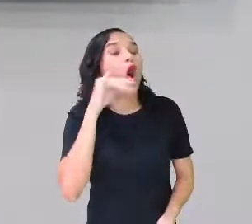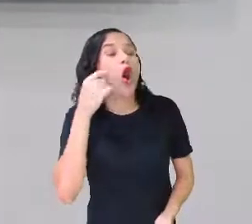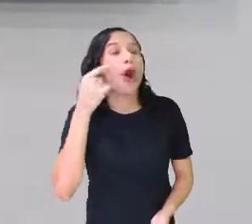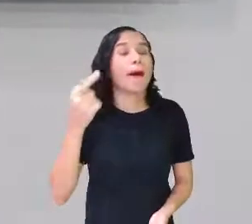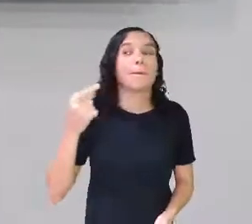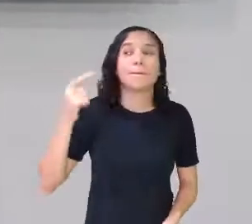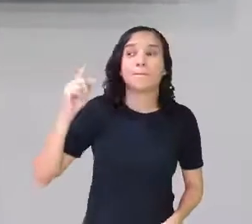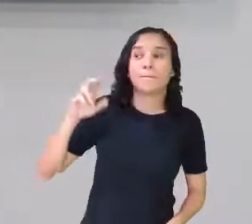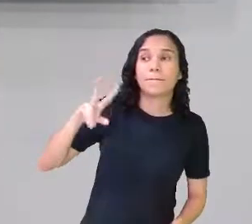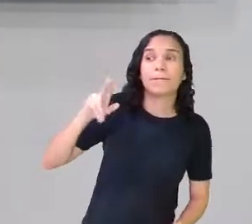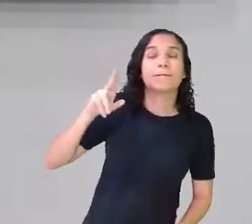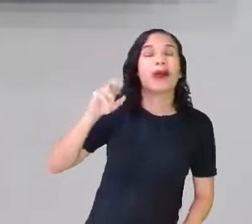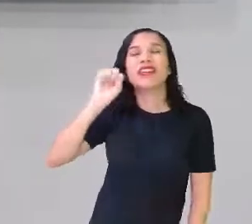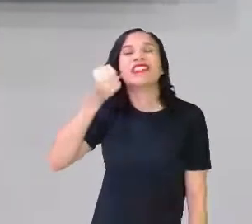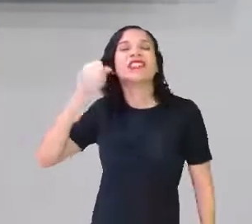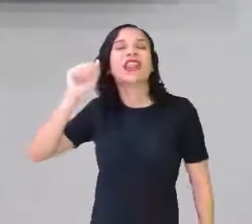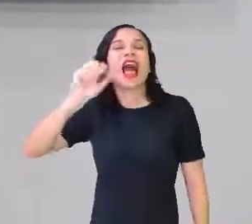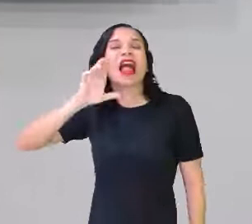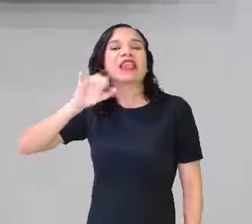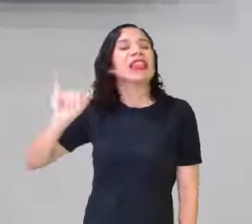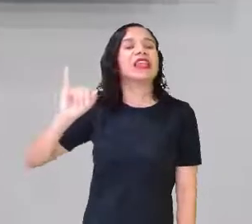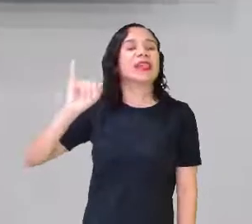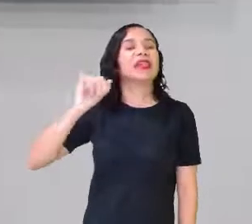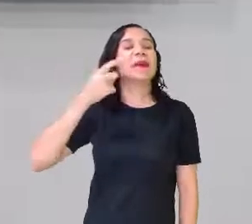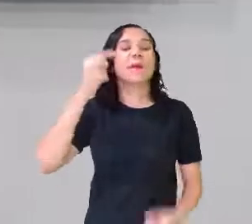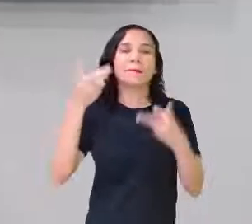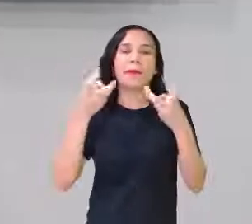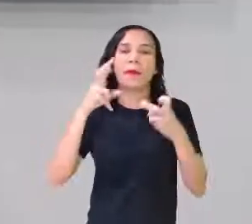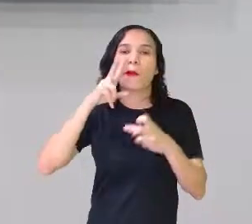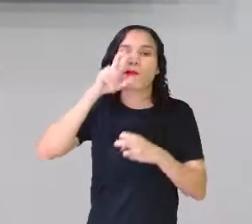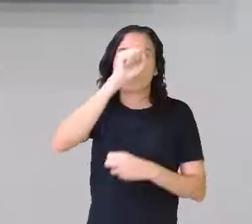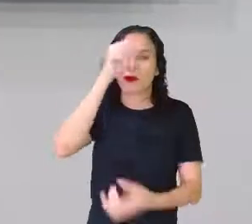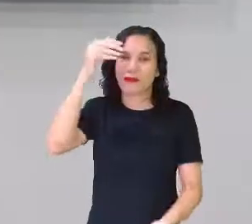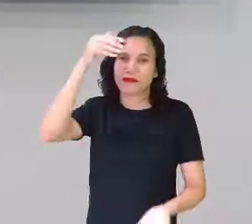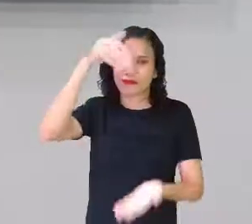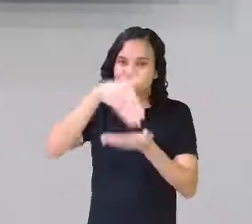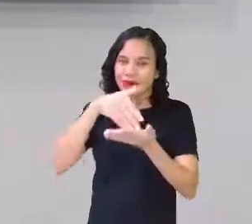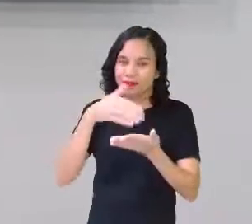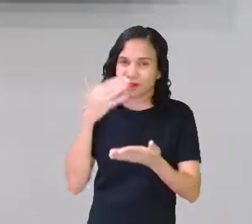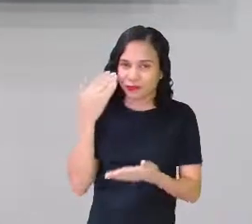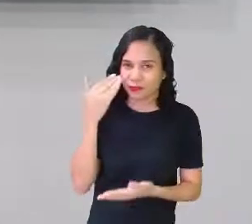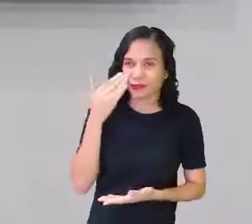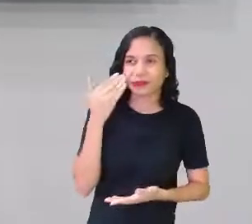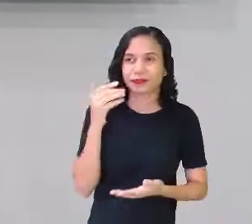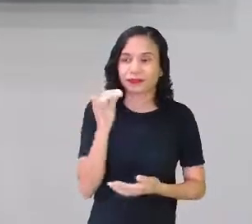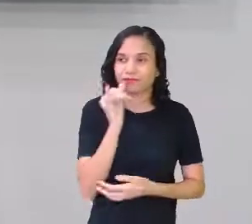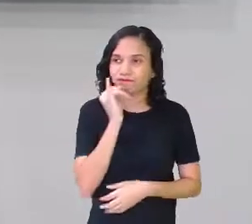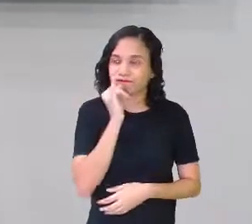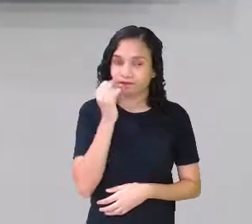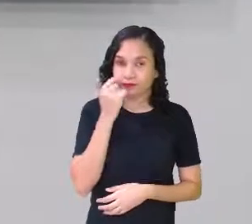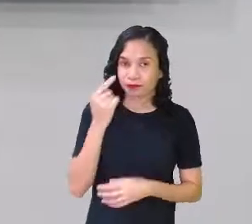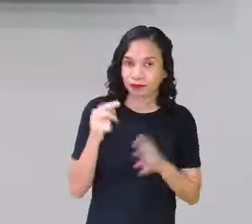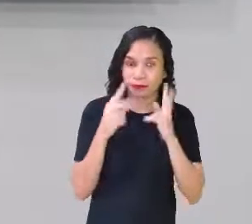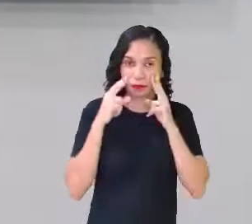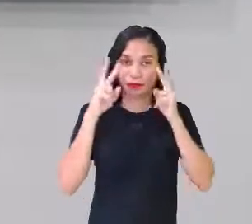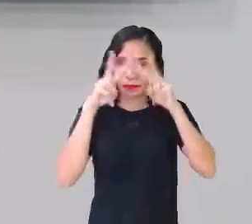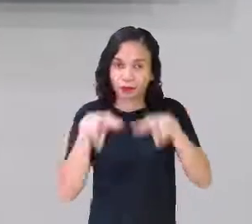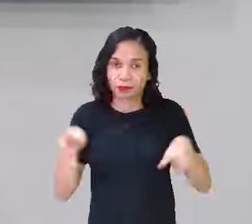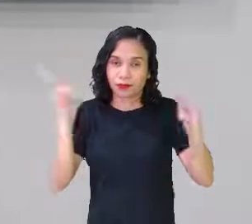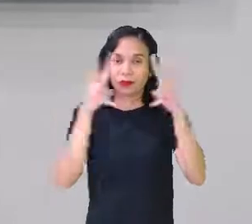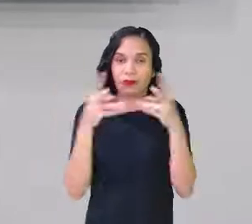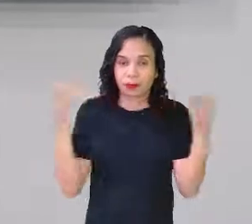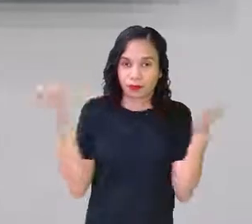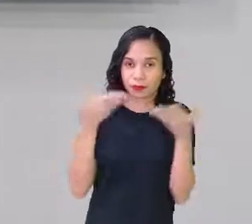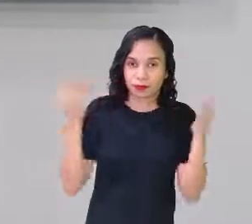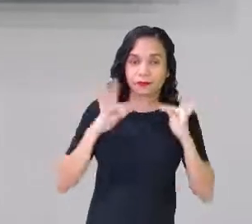perceber que todas elas têm como sílaba forte a última. Já esses exemplos que vocês estão vendo agora,